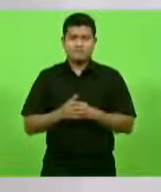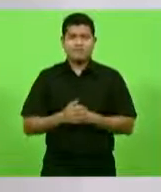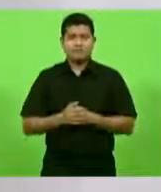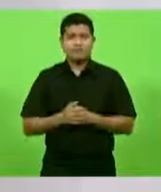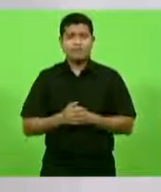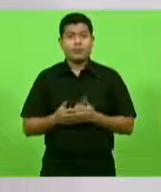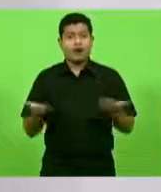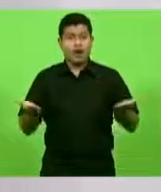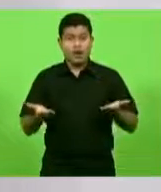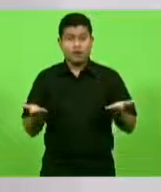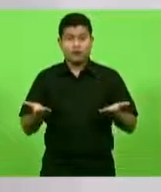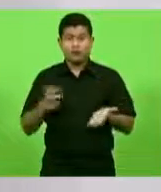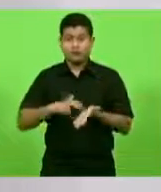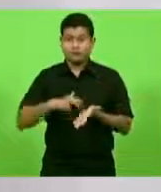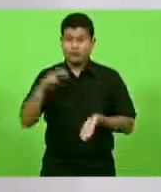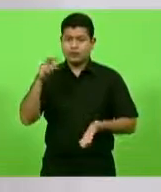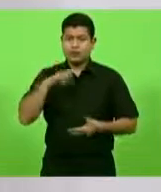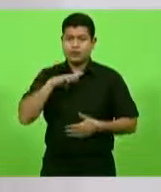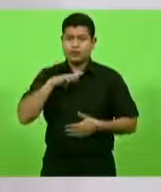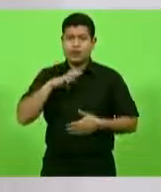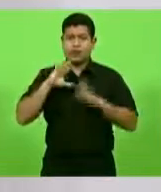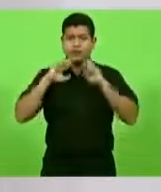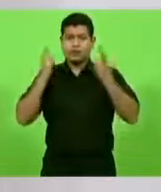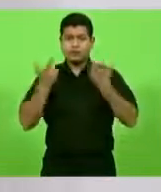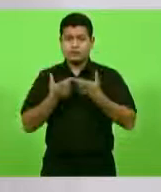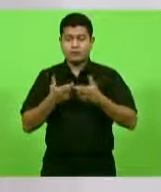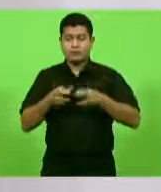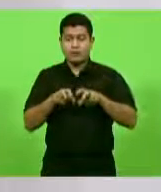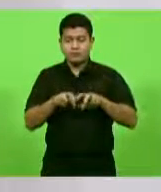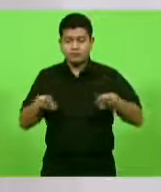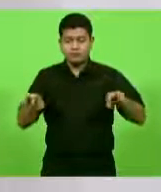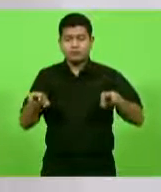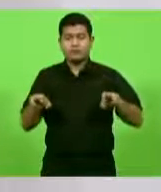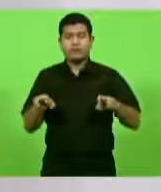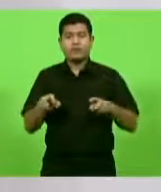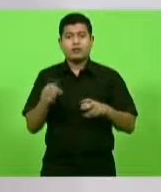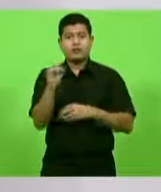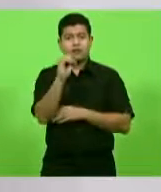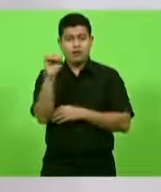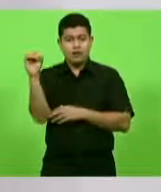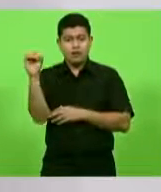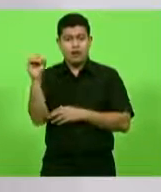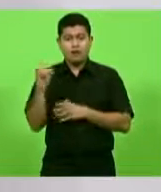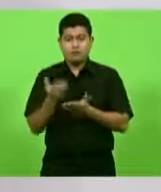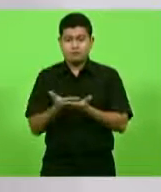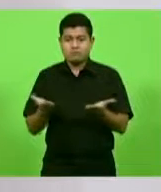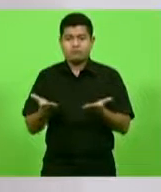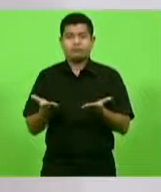pela manhã a reunião da bancada do Oeste, deputado Milton Obos. E